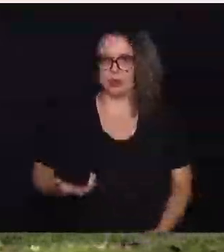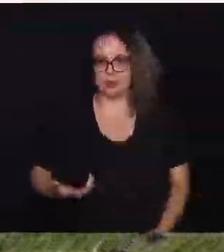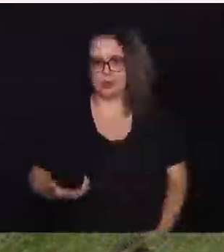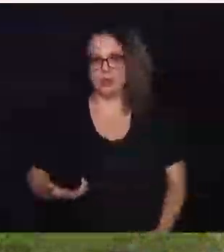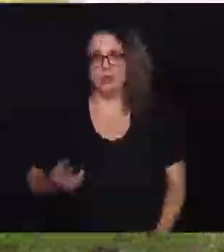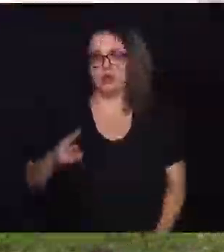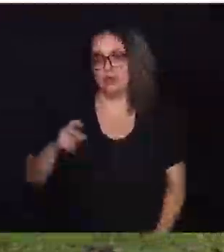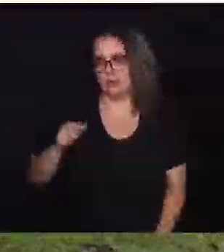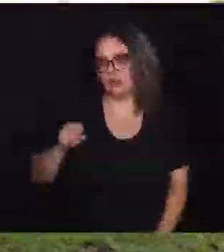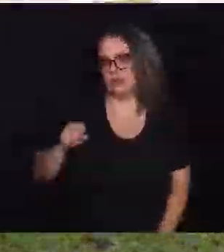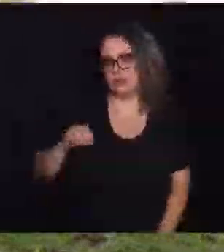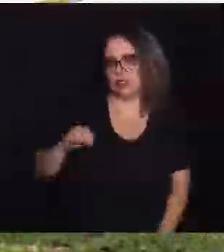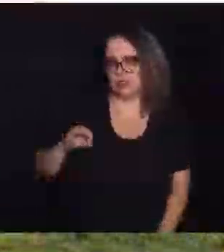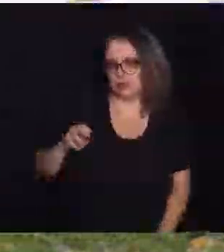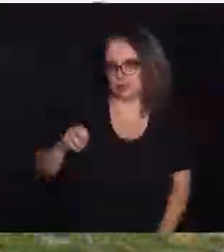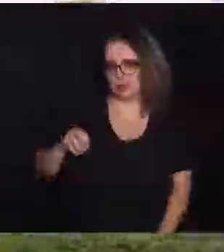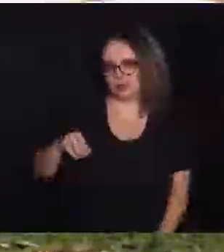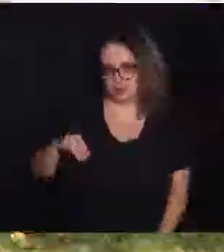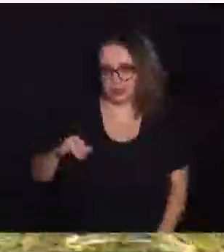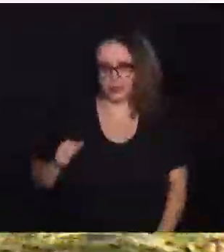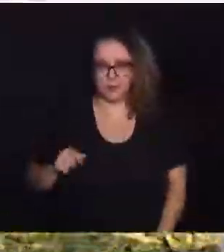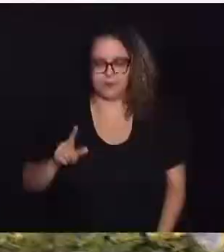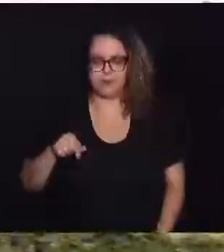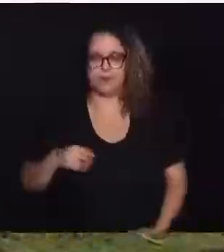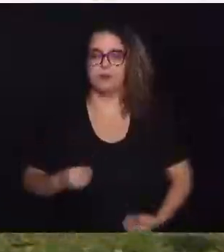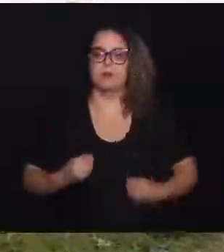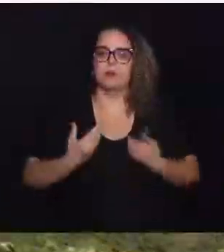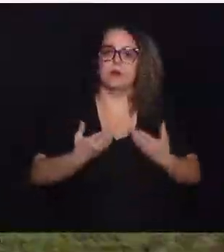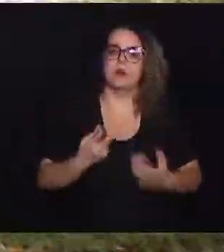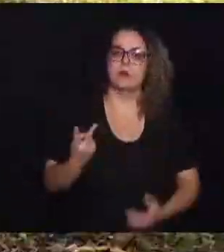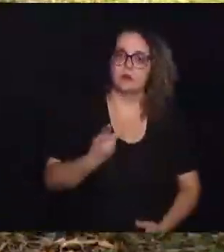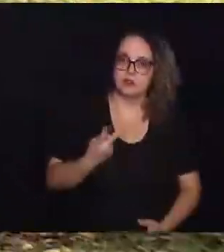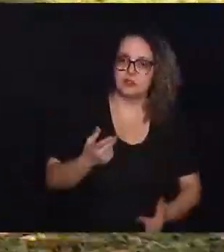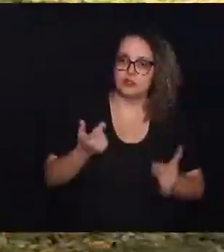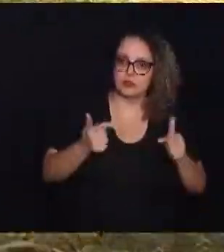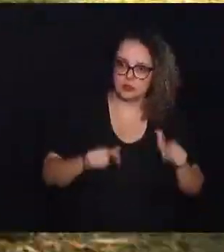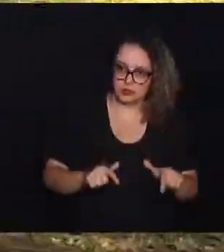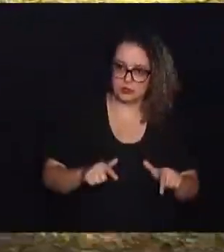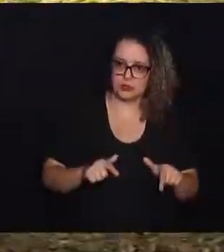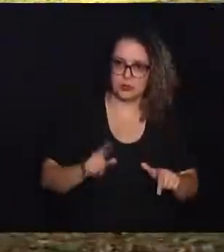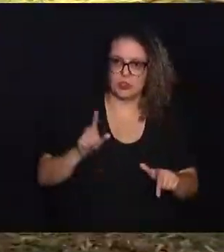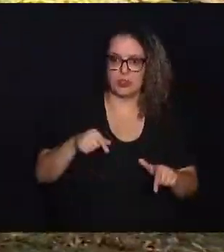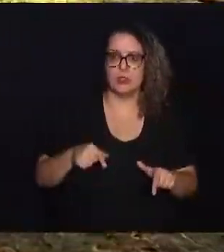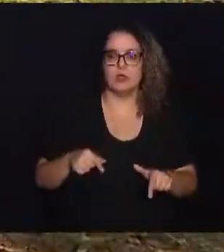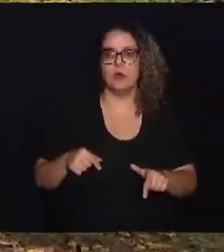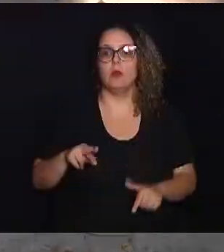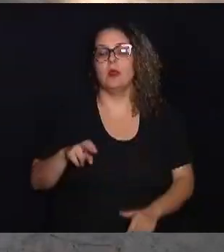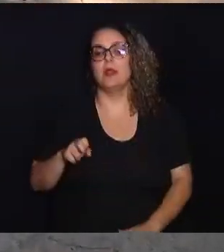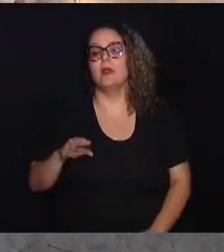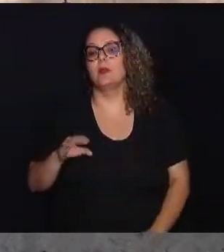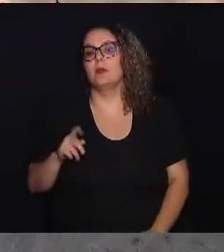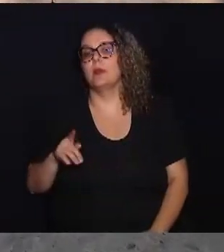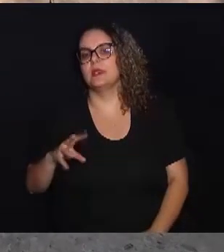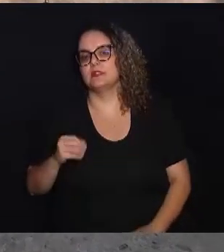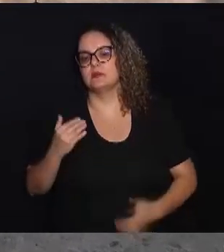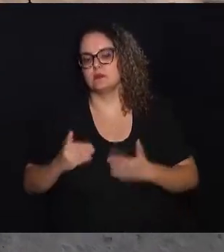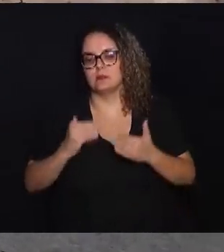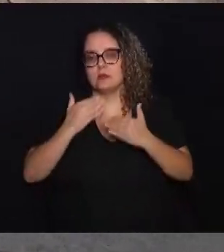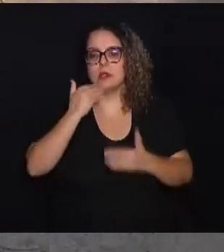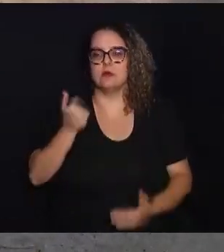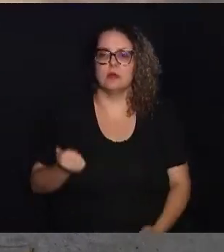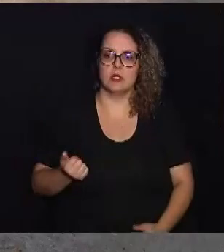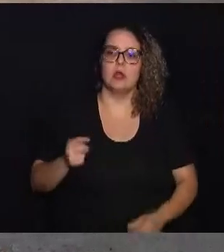salpingectomia ou de vasectomia, e é encaminhado para um segundo recinto, que é o de recuperação.